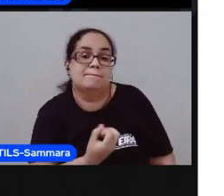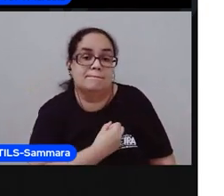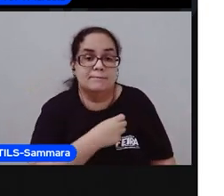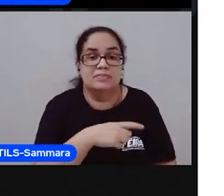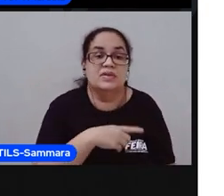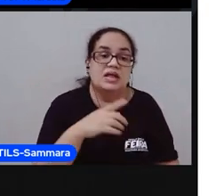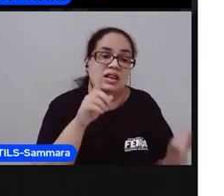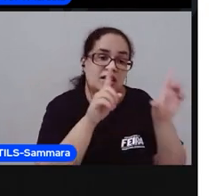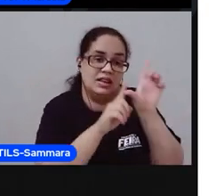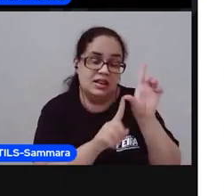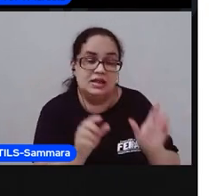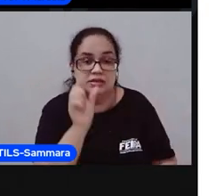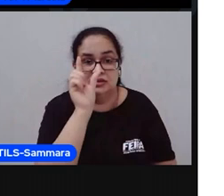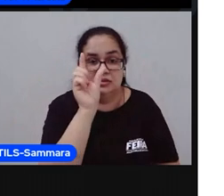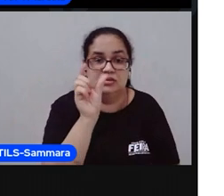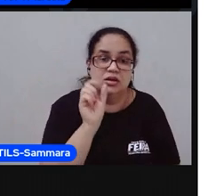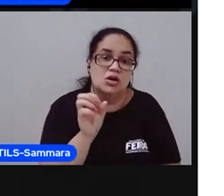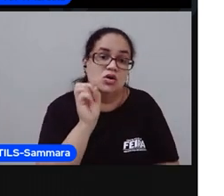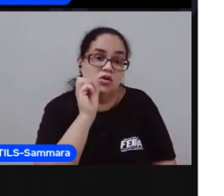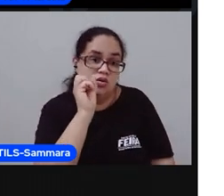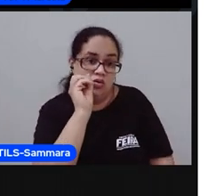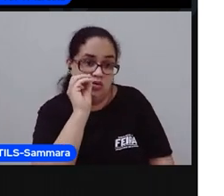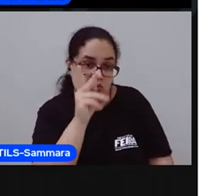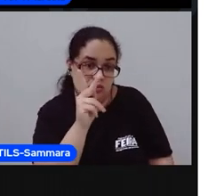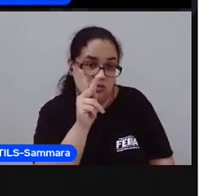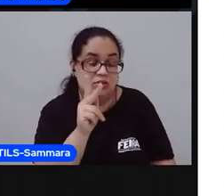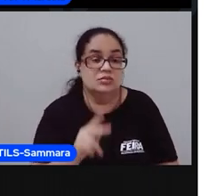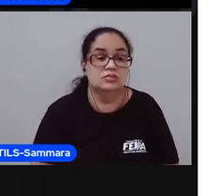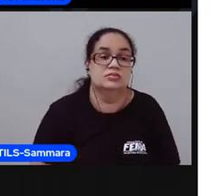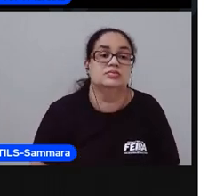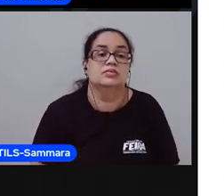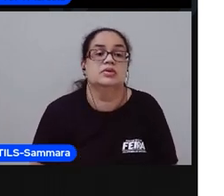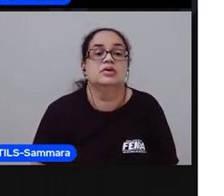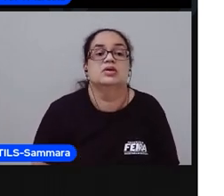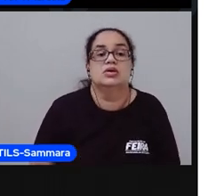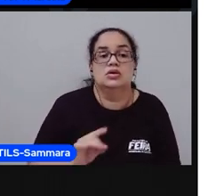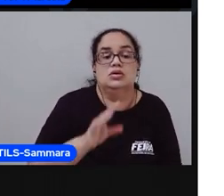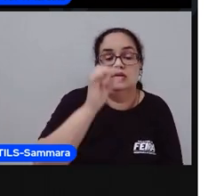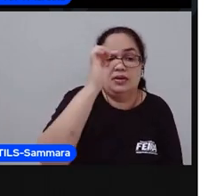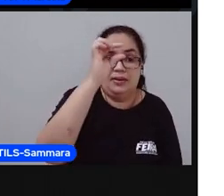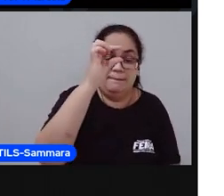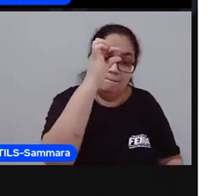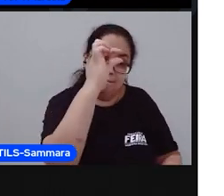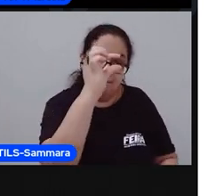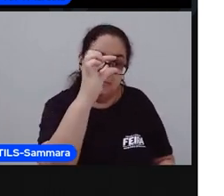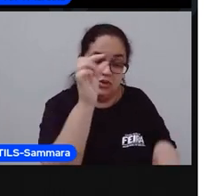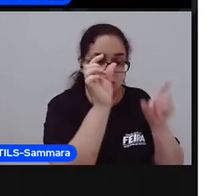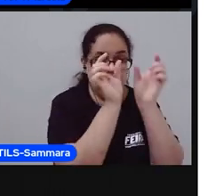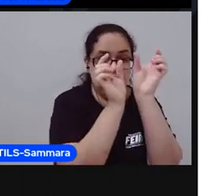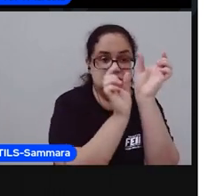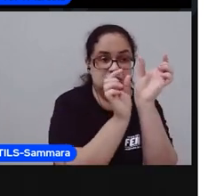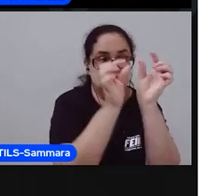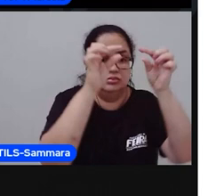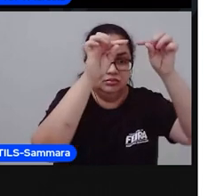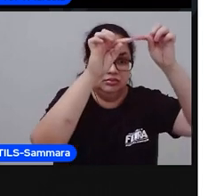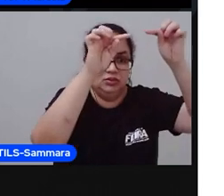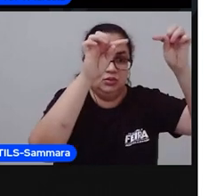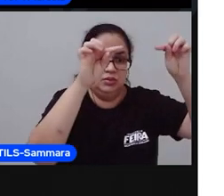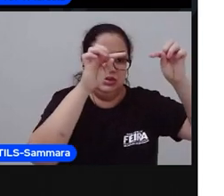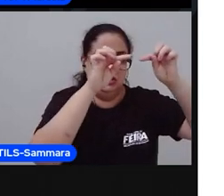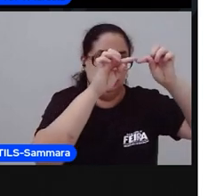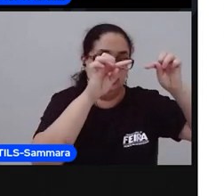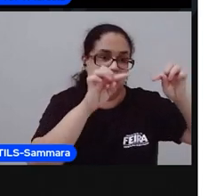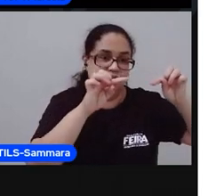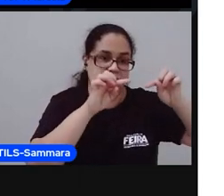letra por letra. Tá bom? Em cada quadradinho, você vai colocar uma letra